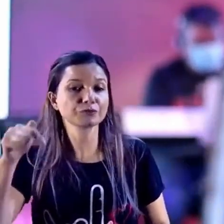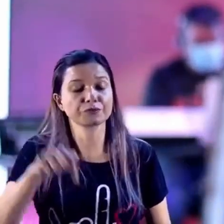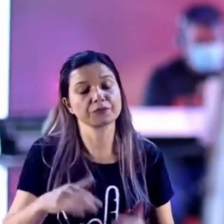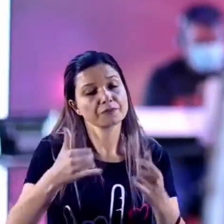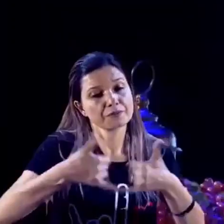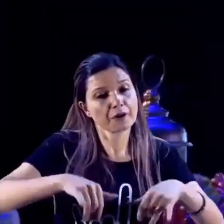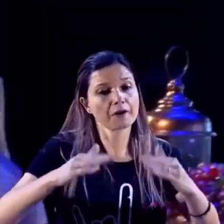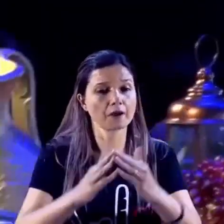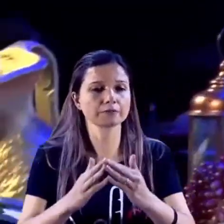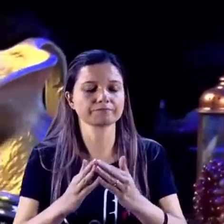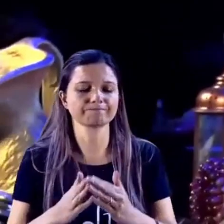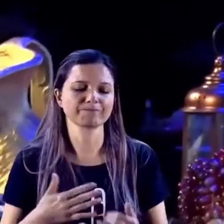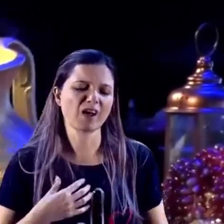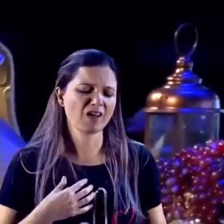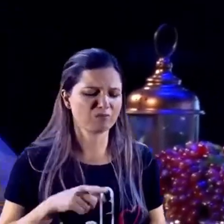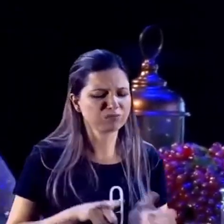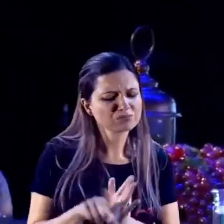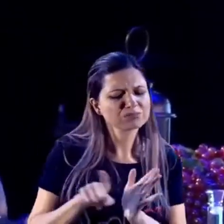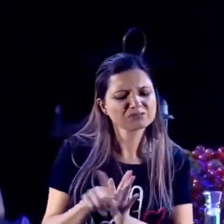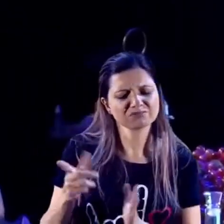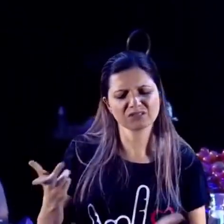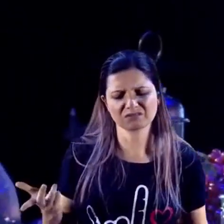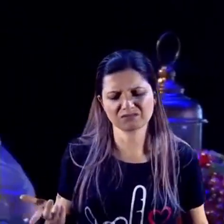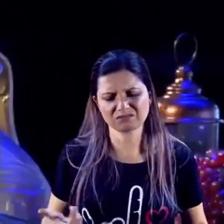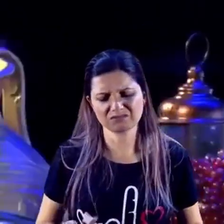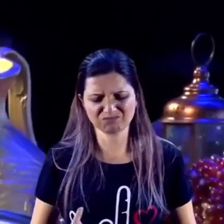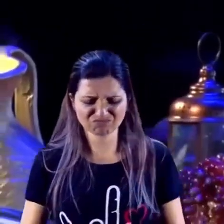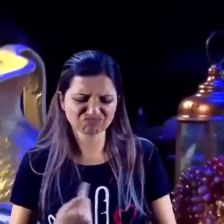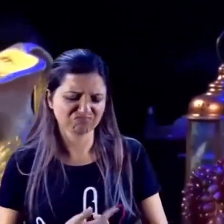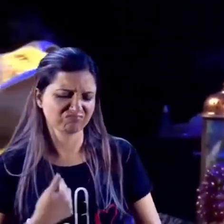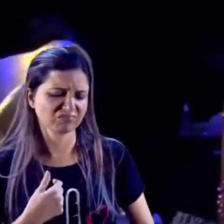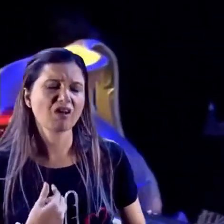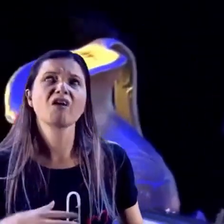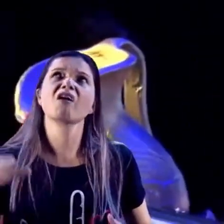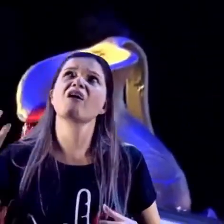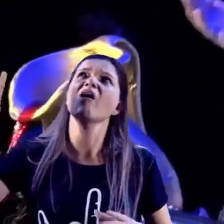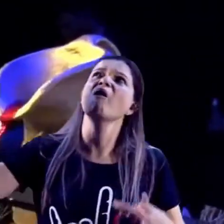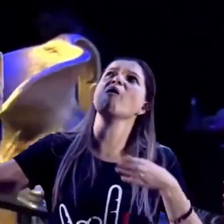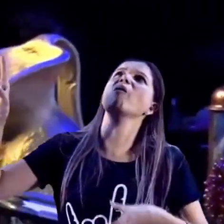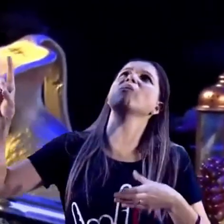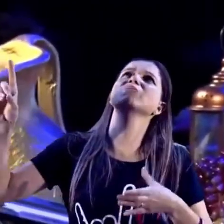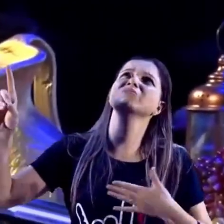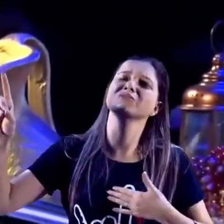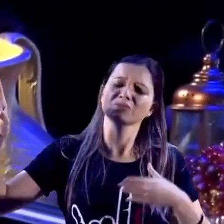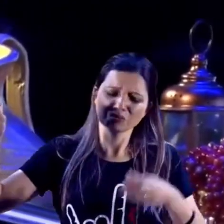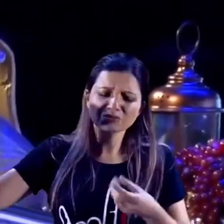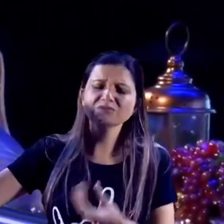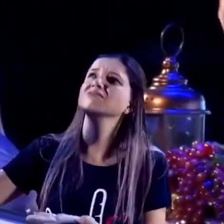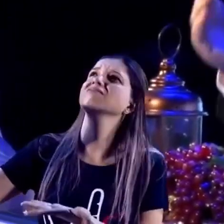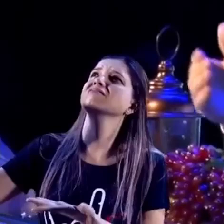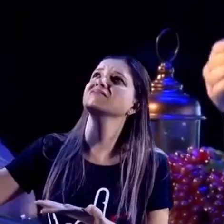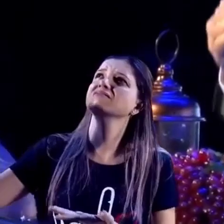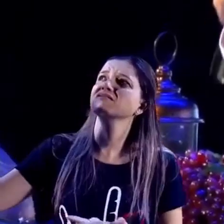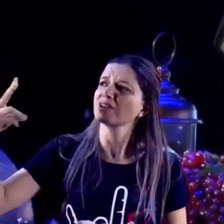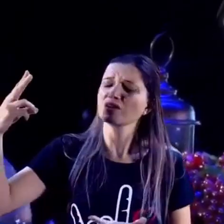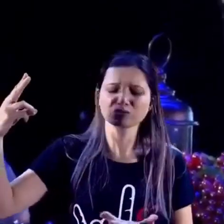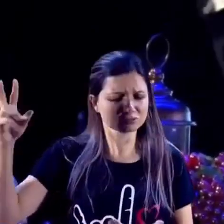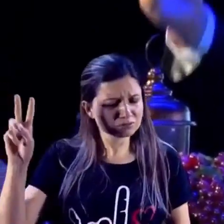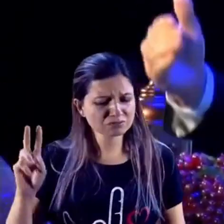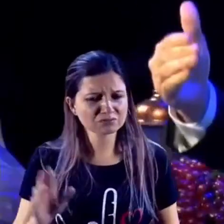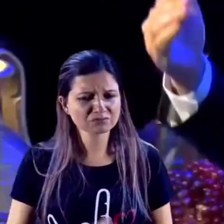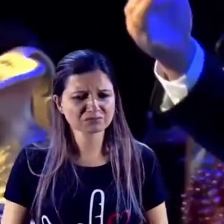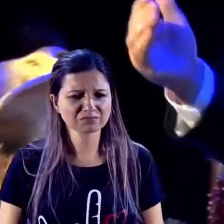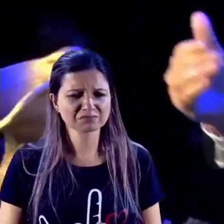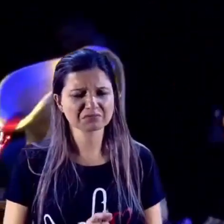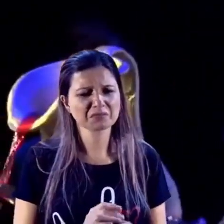Aí, a gente começa a se questionar. Pastor, mas onde que está Deus? Será que Deus está permitindo essa quarentena? Permitindo esse tipo de